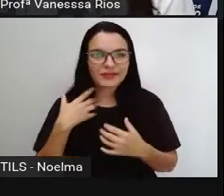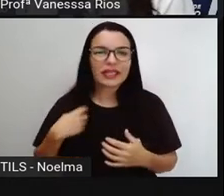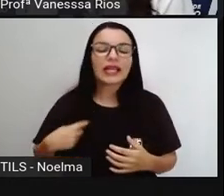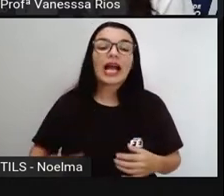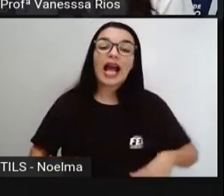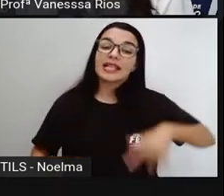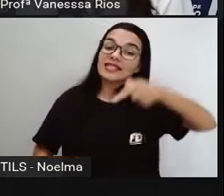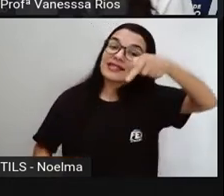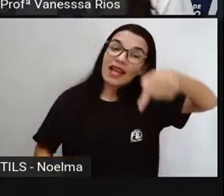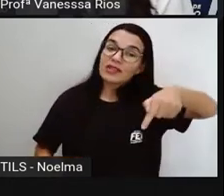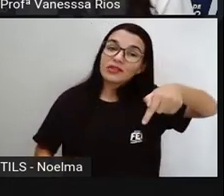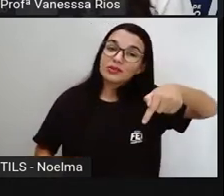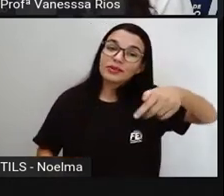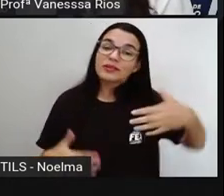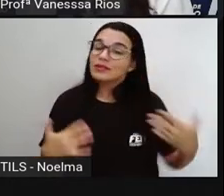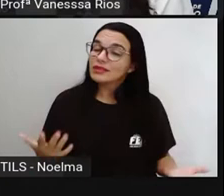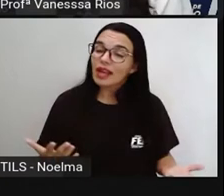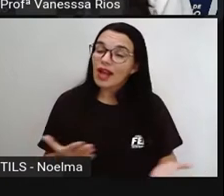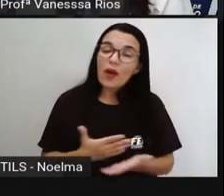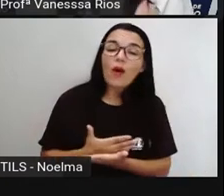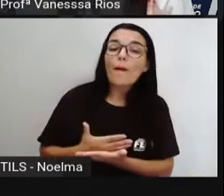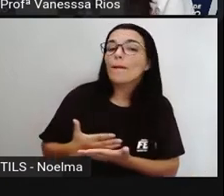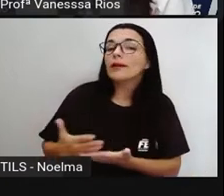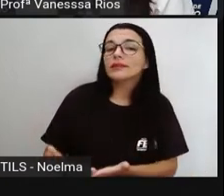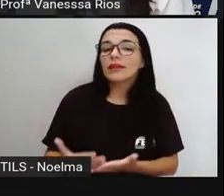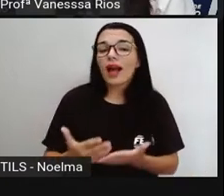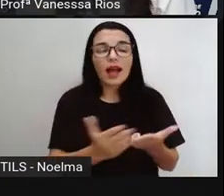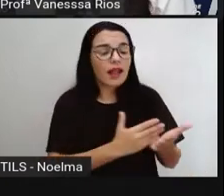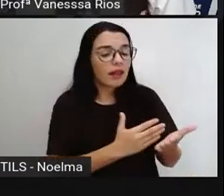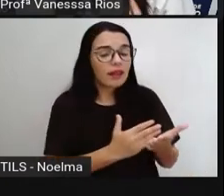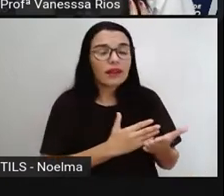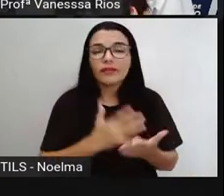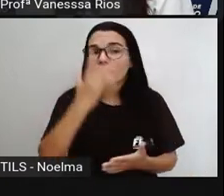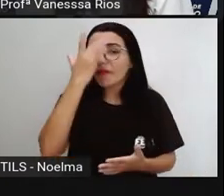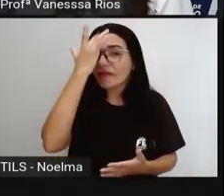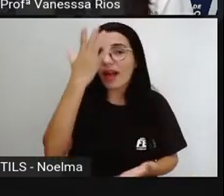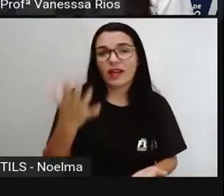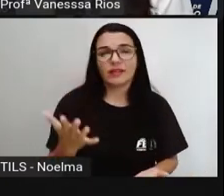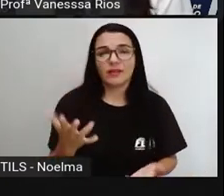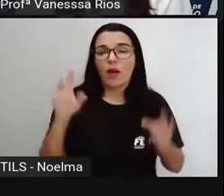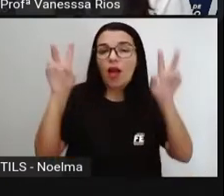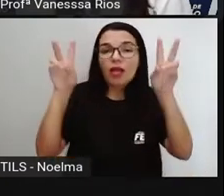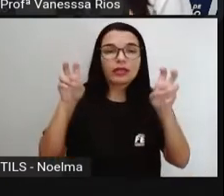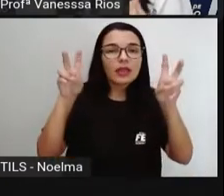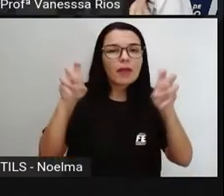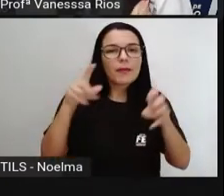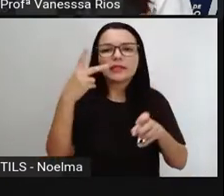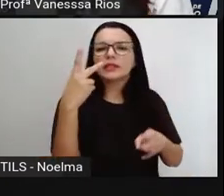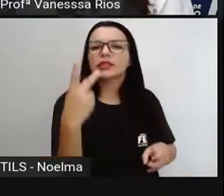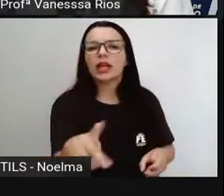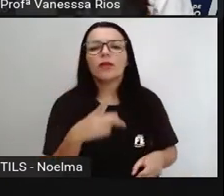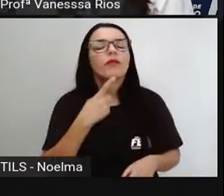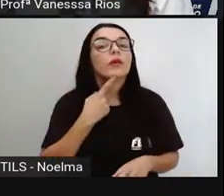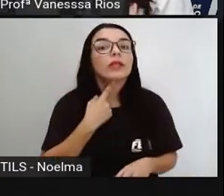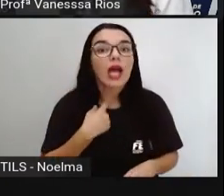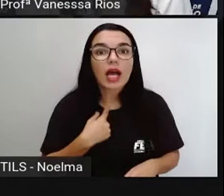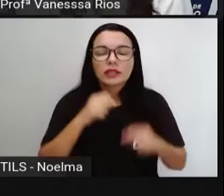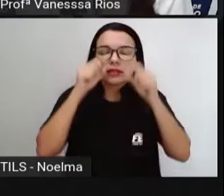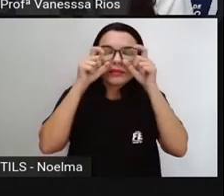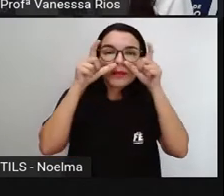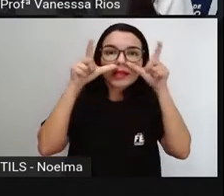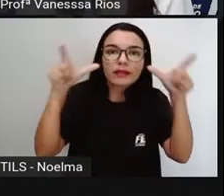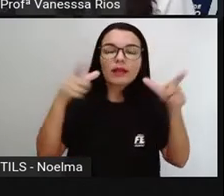E começar com livros fáceis. Procurar temas que lhe despertem o interesse, que você acha bom, que você